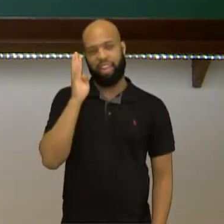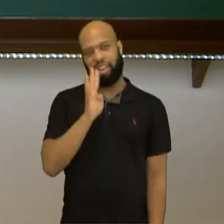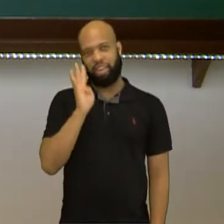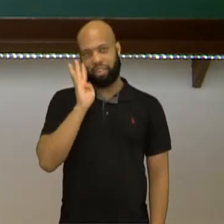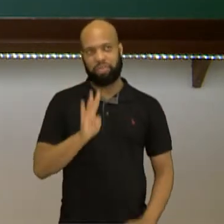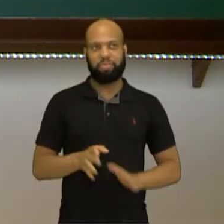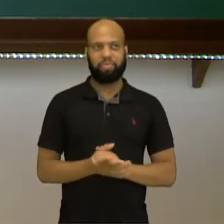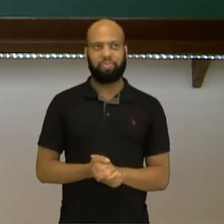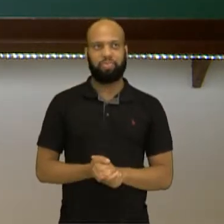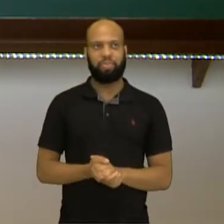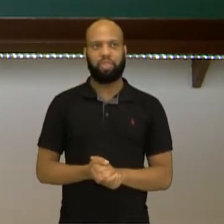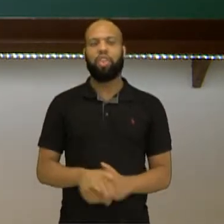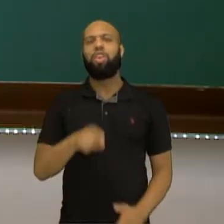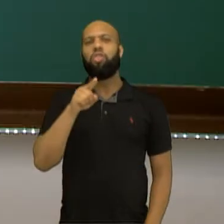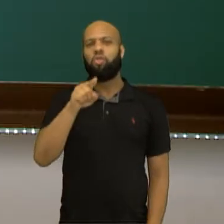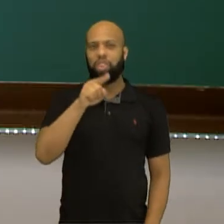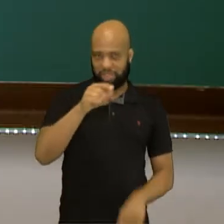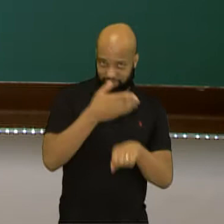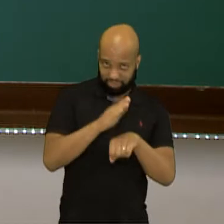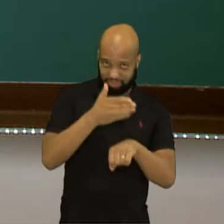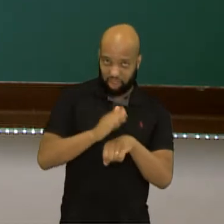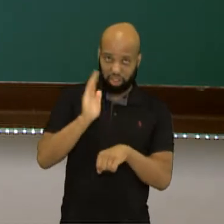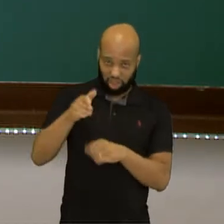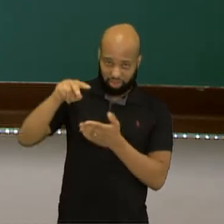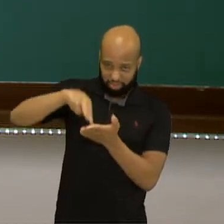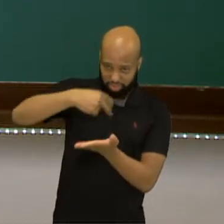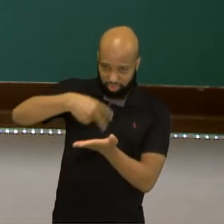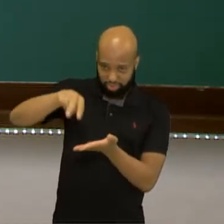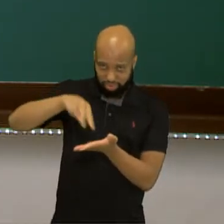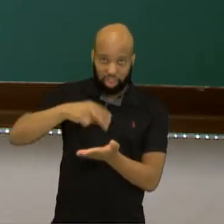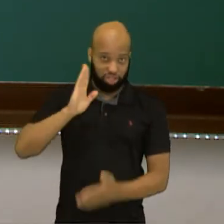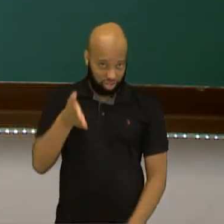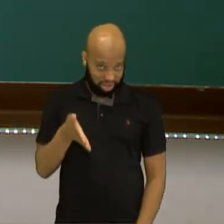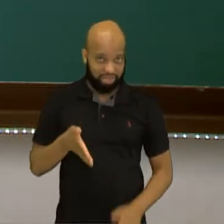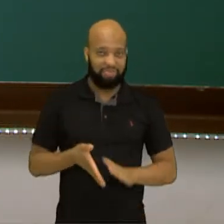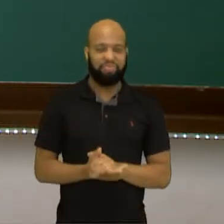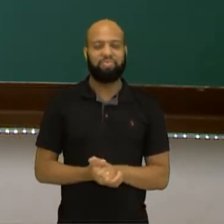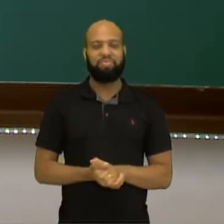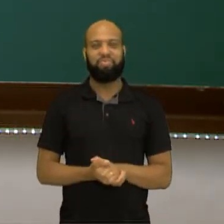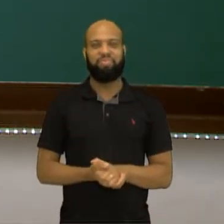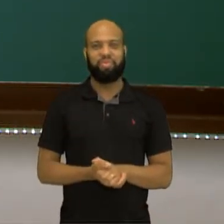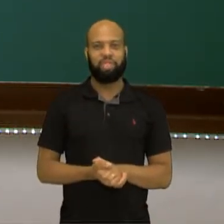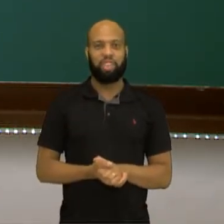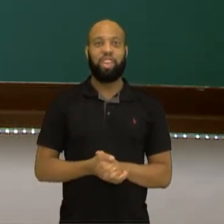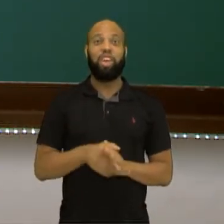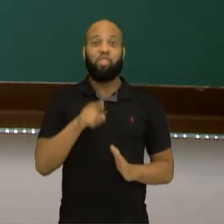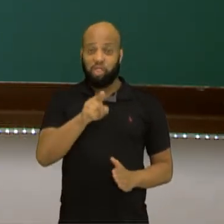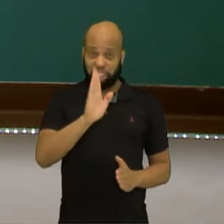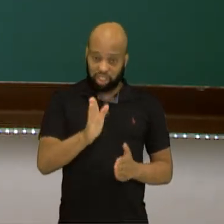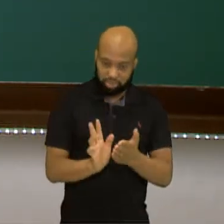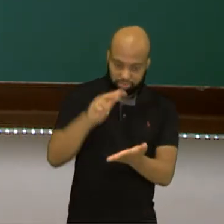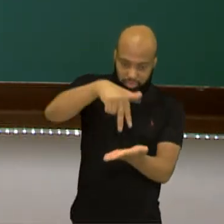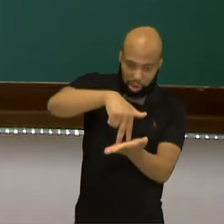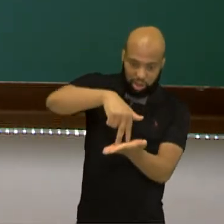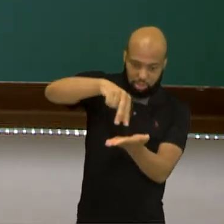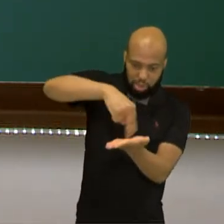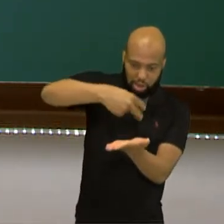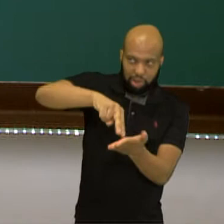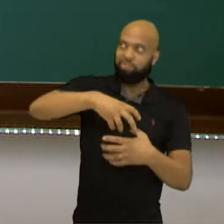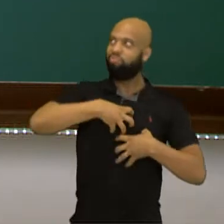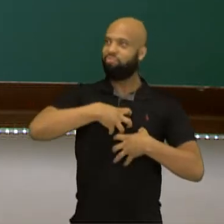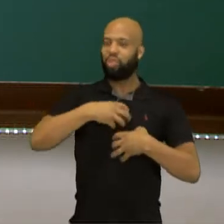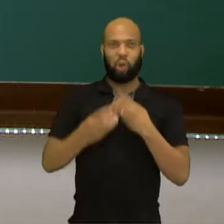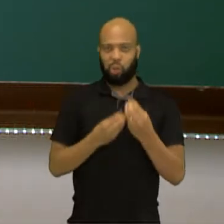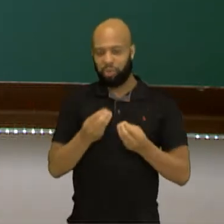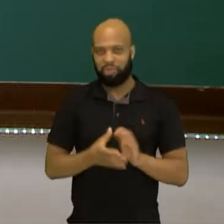bacana. Você pratica ou você já praticou o skate? Já subiu no skate para ver qual é a sensação?